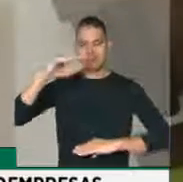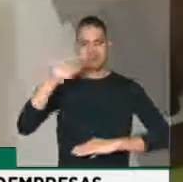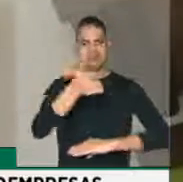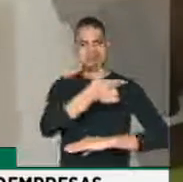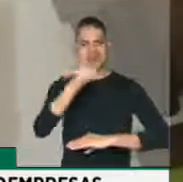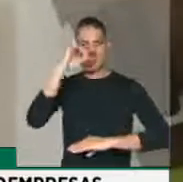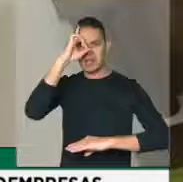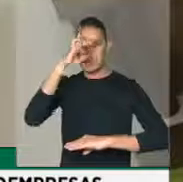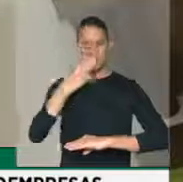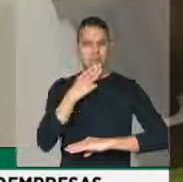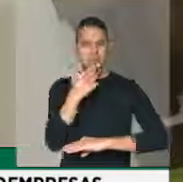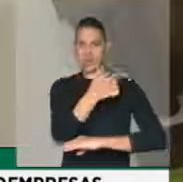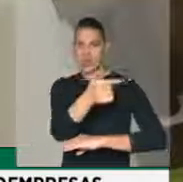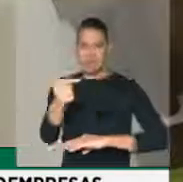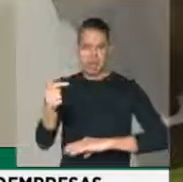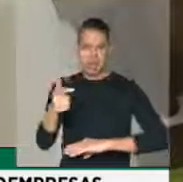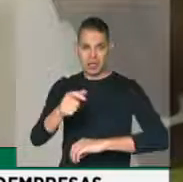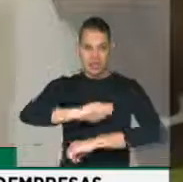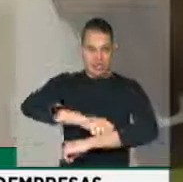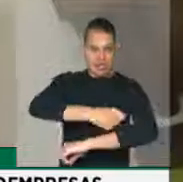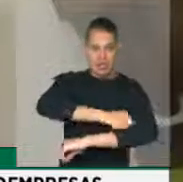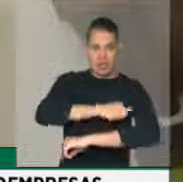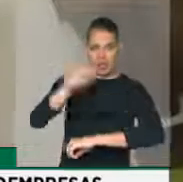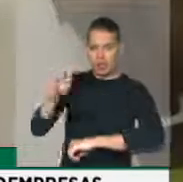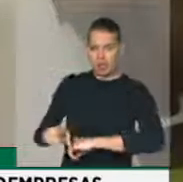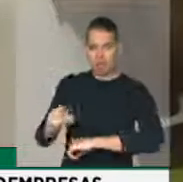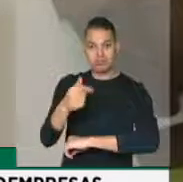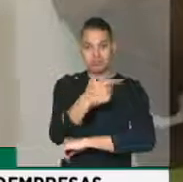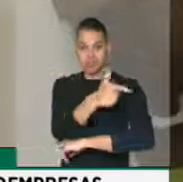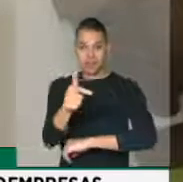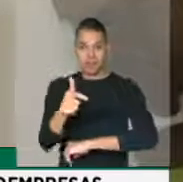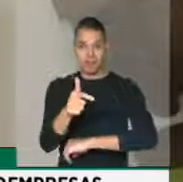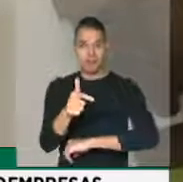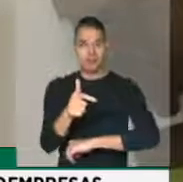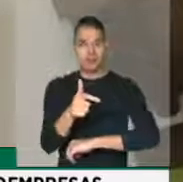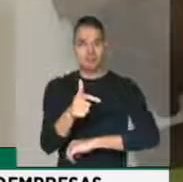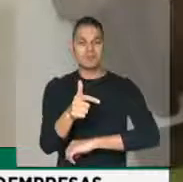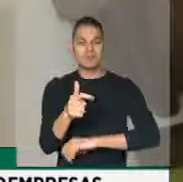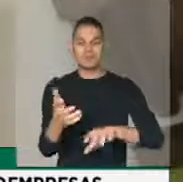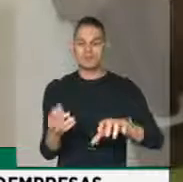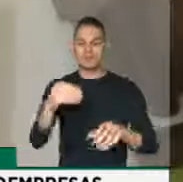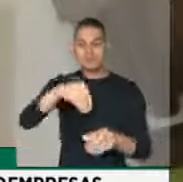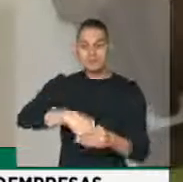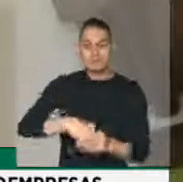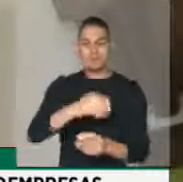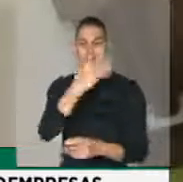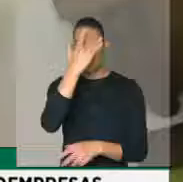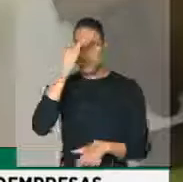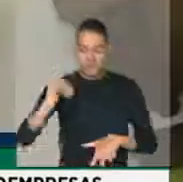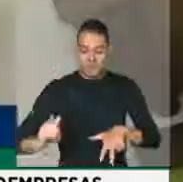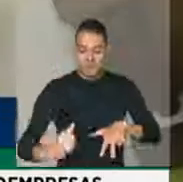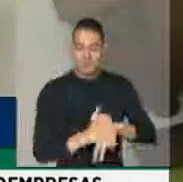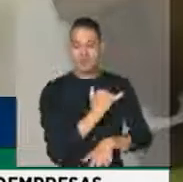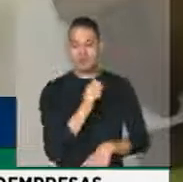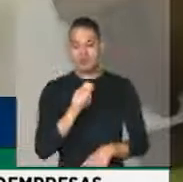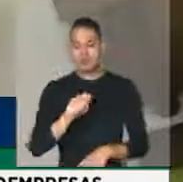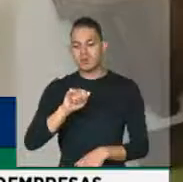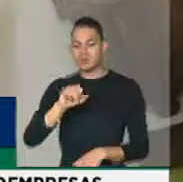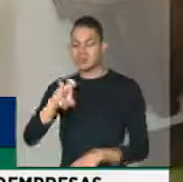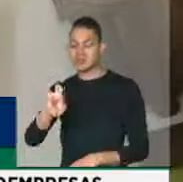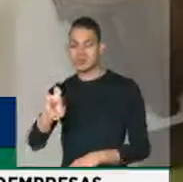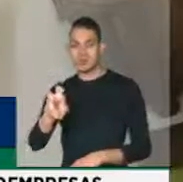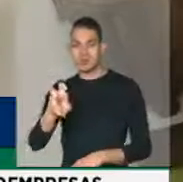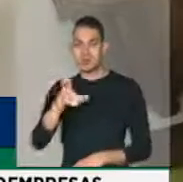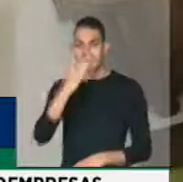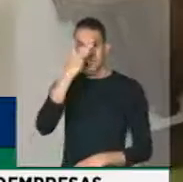ou torturador. Não tem homenagem a Brilhante Ustra no Congresso Nacional. Tem homenagem a quem foi vítima do AI-5, não sobre